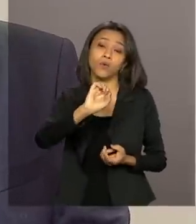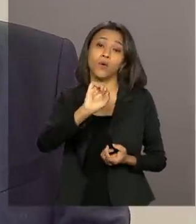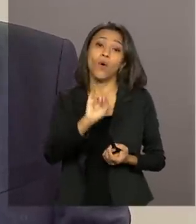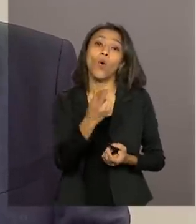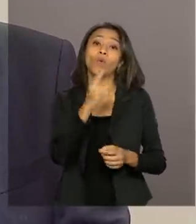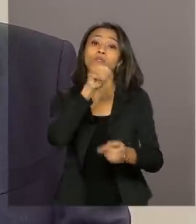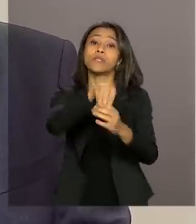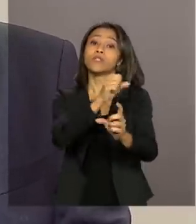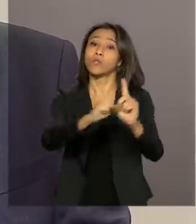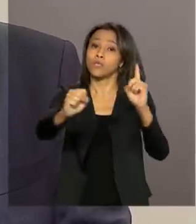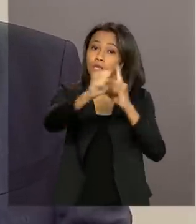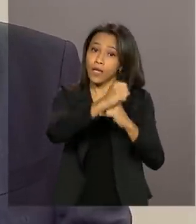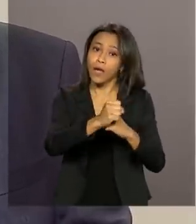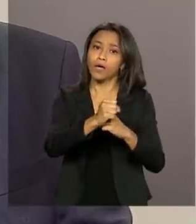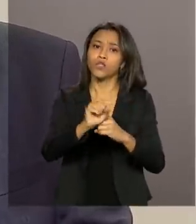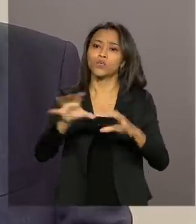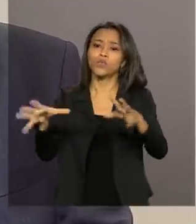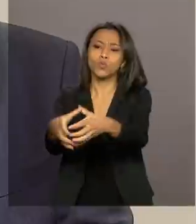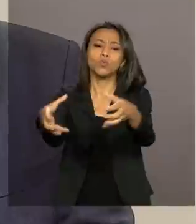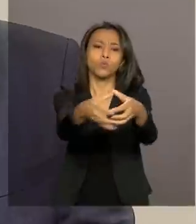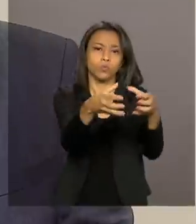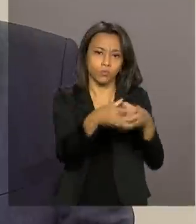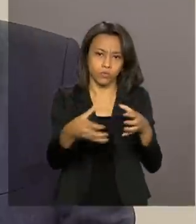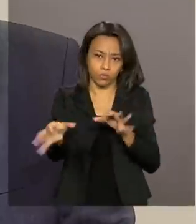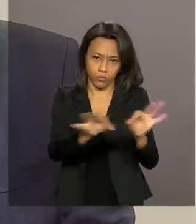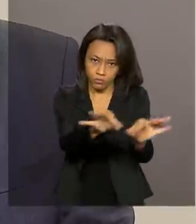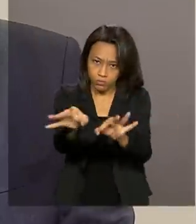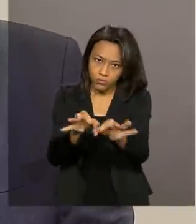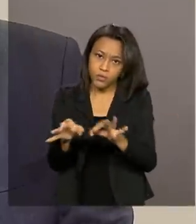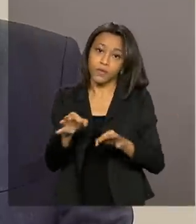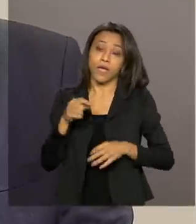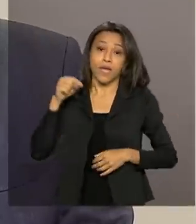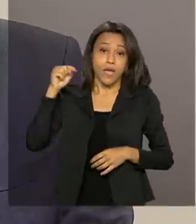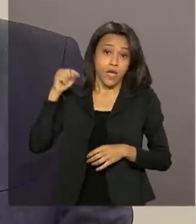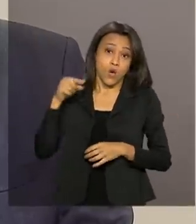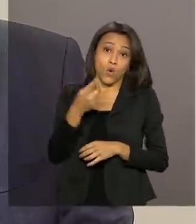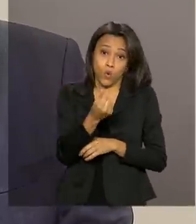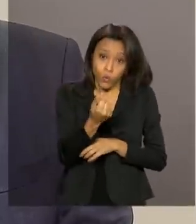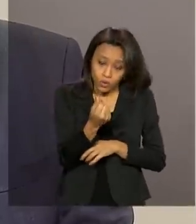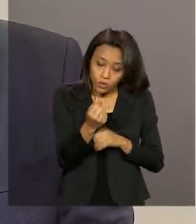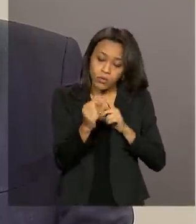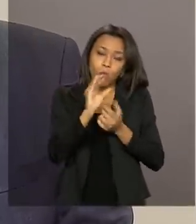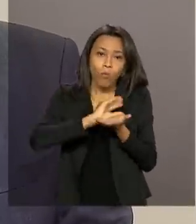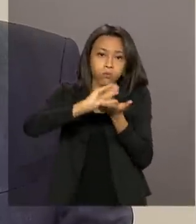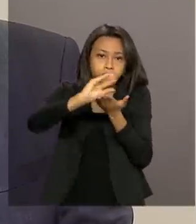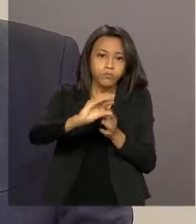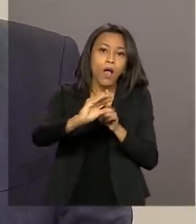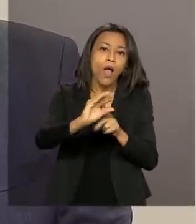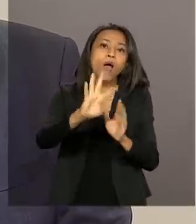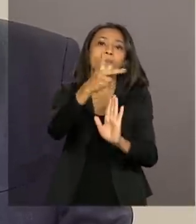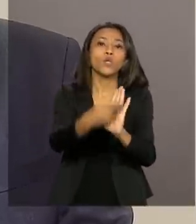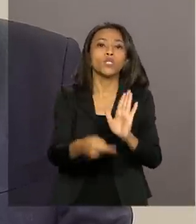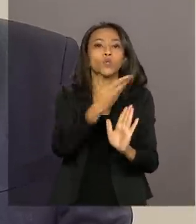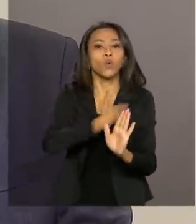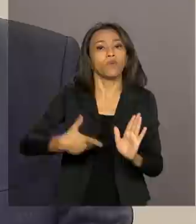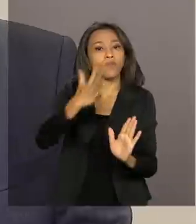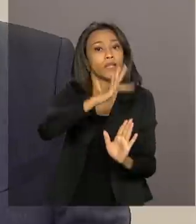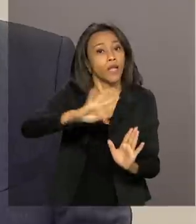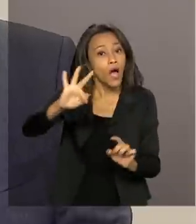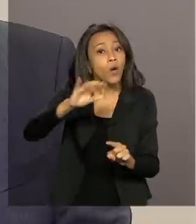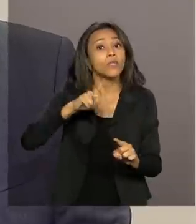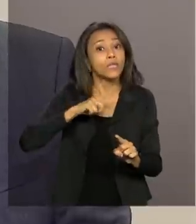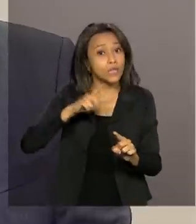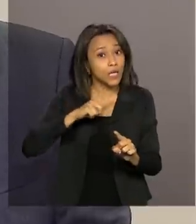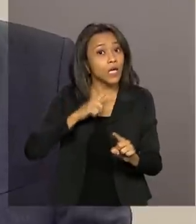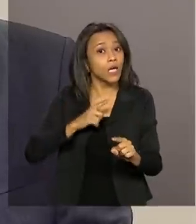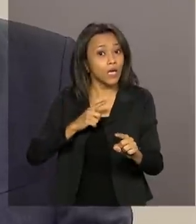da sociedade civil, das organizações do terceiro setor. Aqueles recursos que são para cobrir projetos do governo federal têm impacto